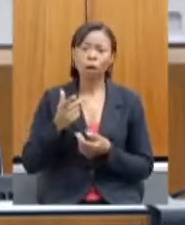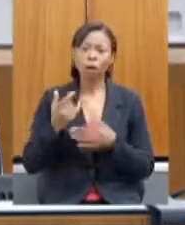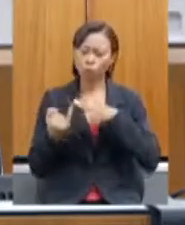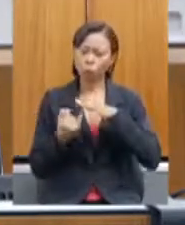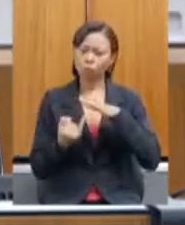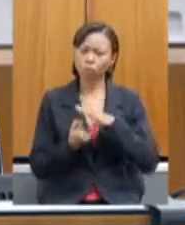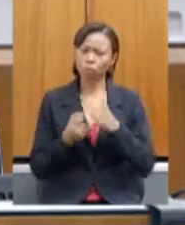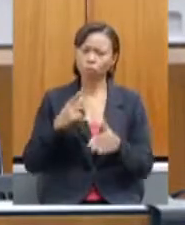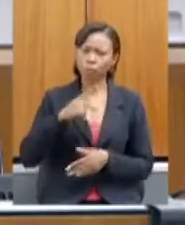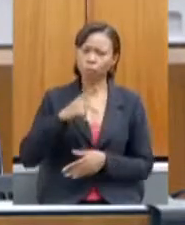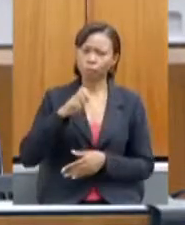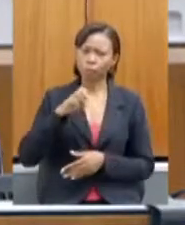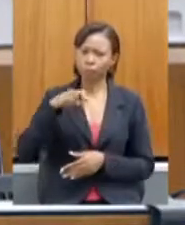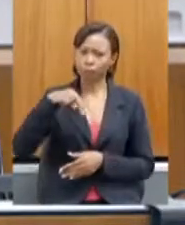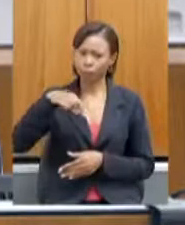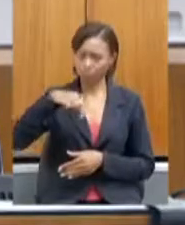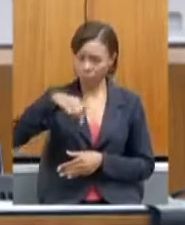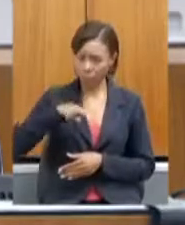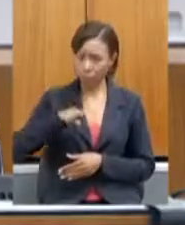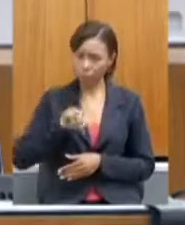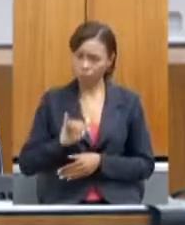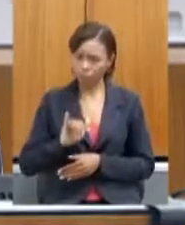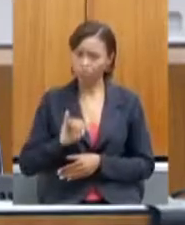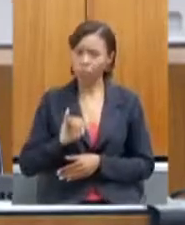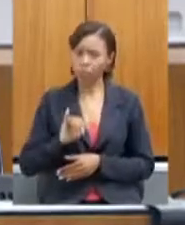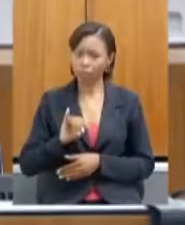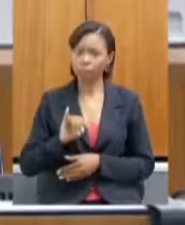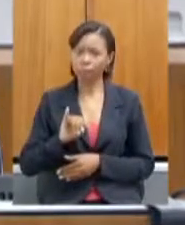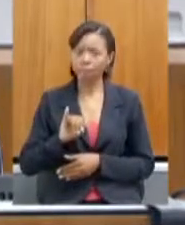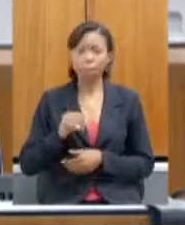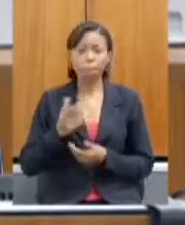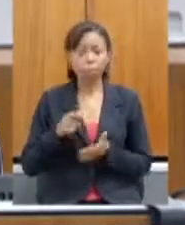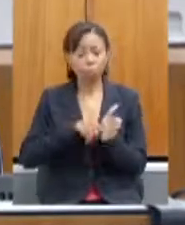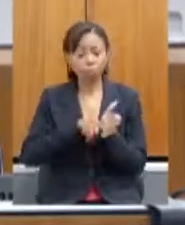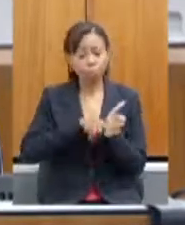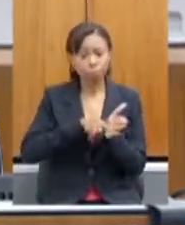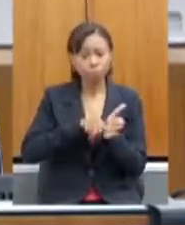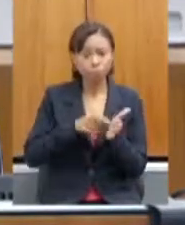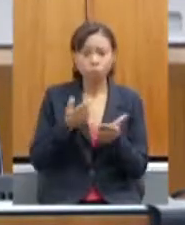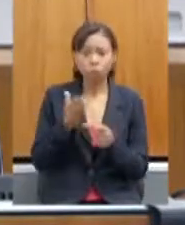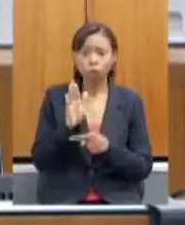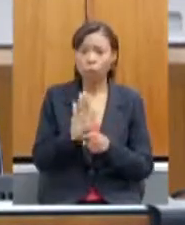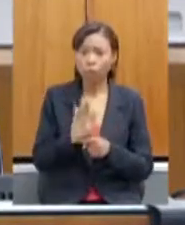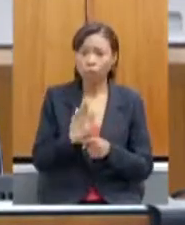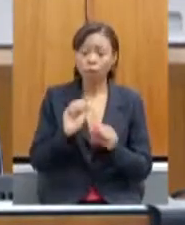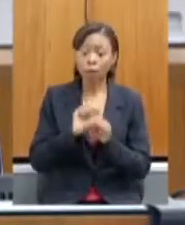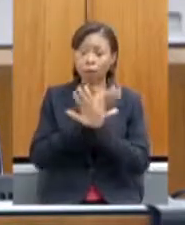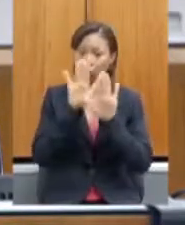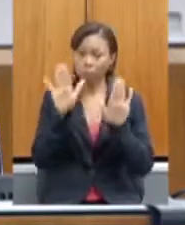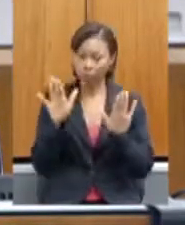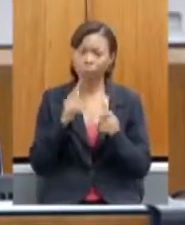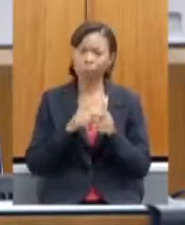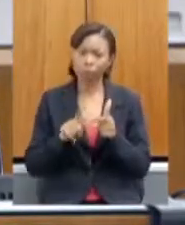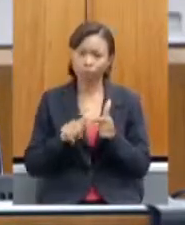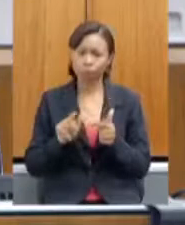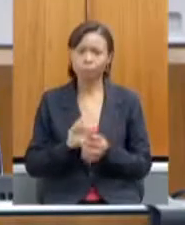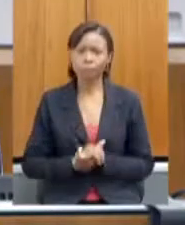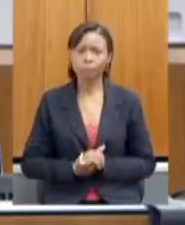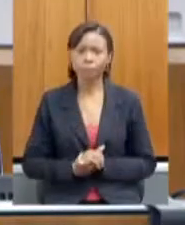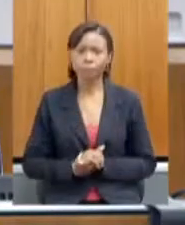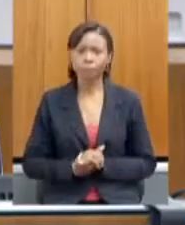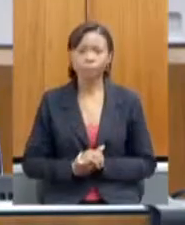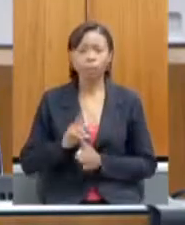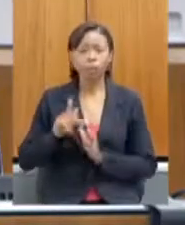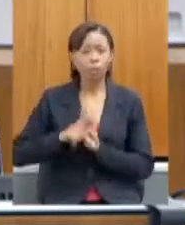definido, e essa pesquisa vai ajudar a trazer clareza para esse problema. Esse nosso importante programa progenético e pro